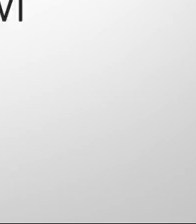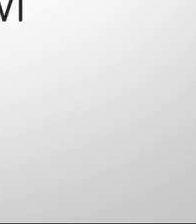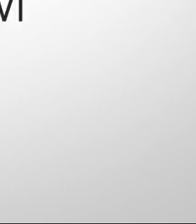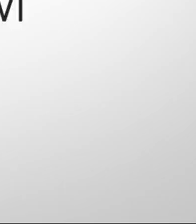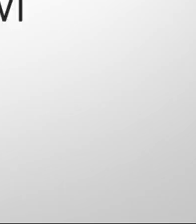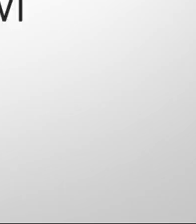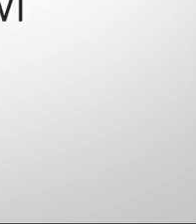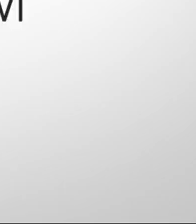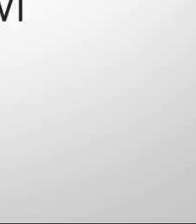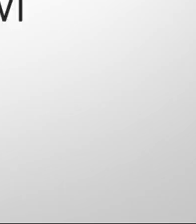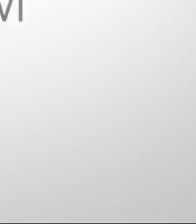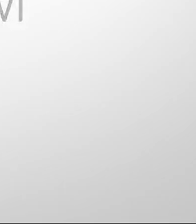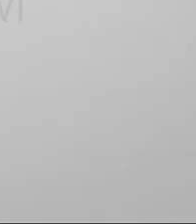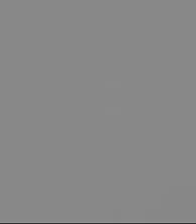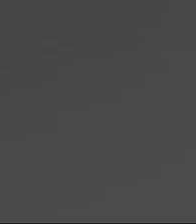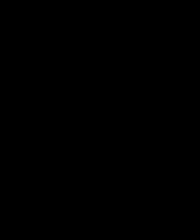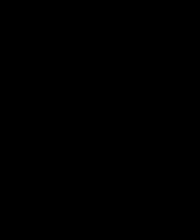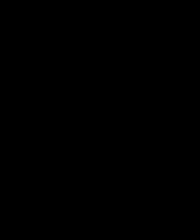Legenda Fábio Laboratório Fantasma